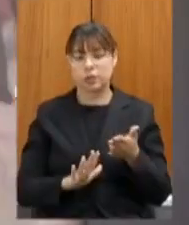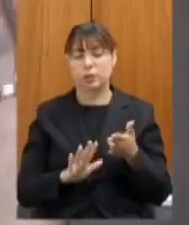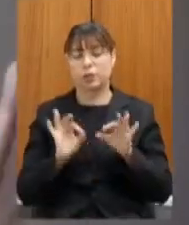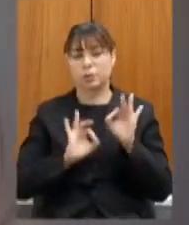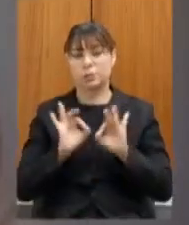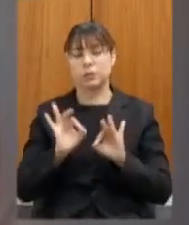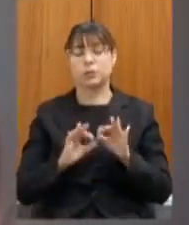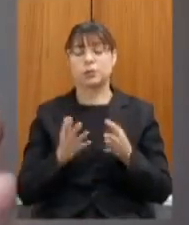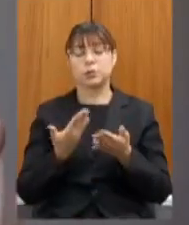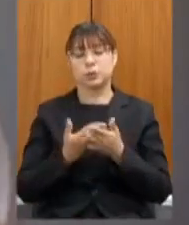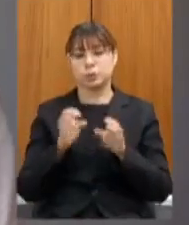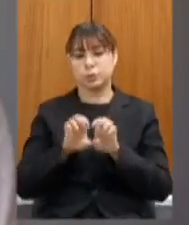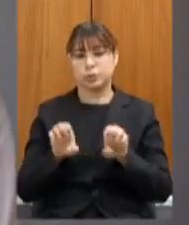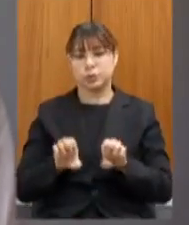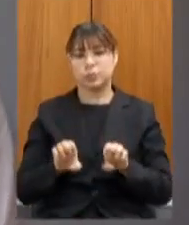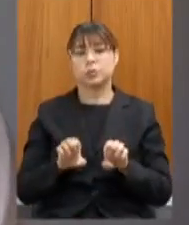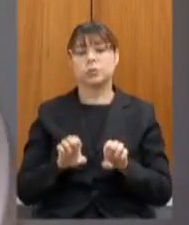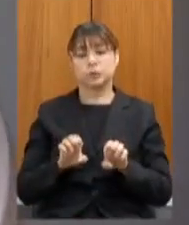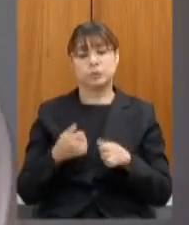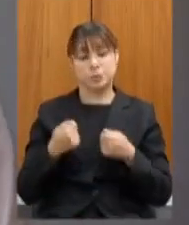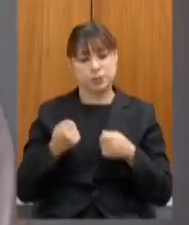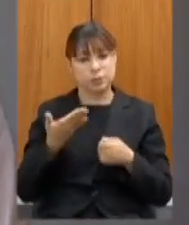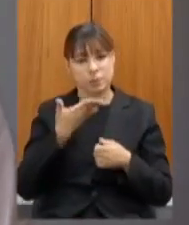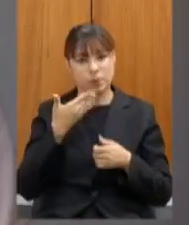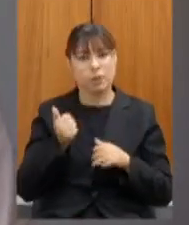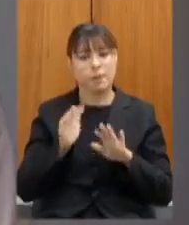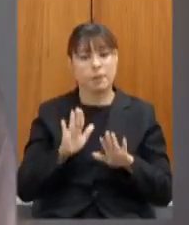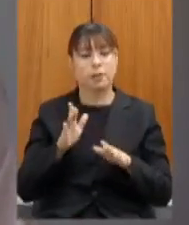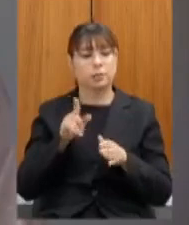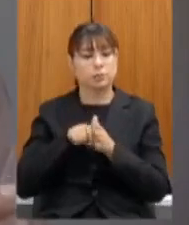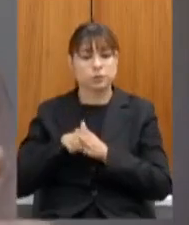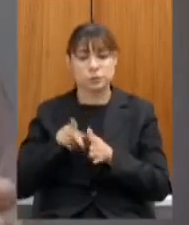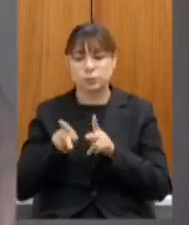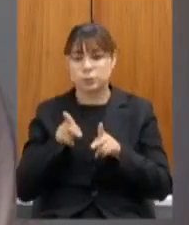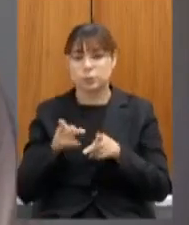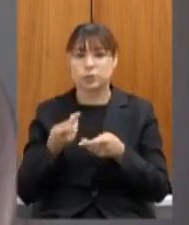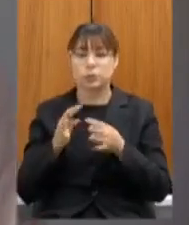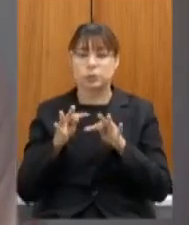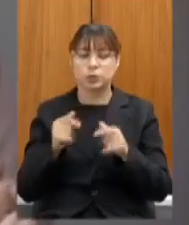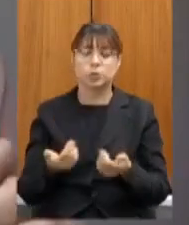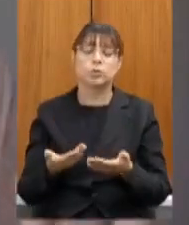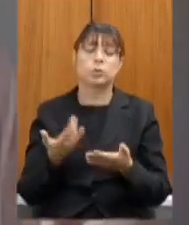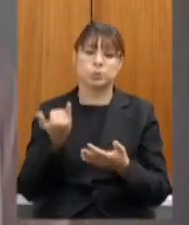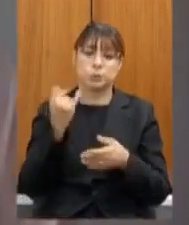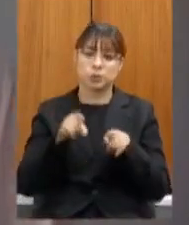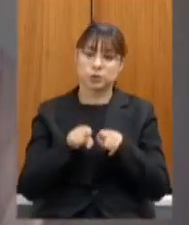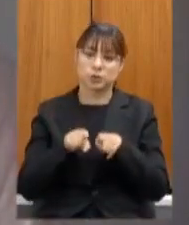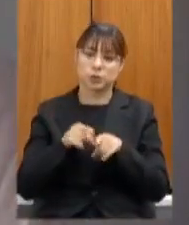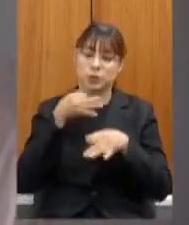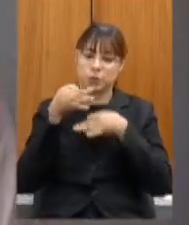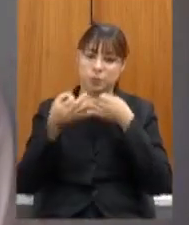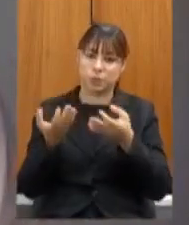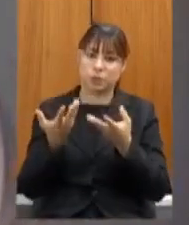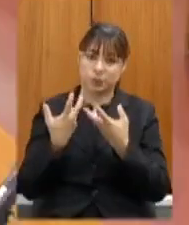sempre a melhorar e vai ser bom colher a partir dessa consulta pública também as contribuições muito obrigada deputado